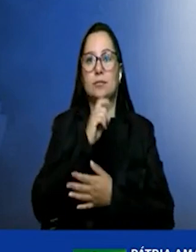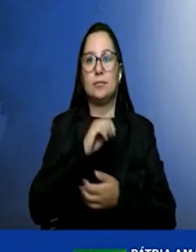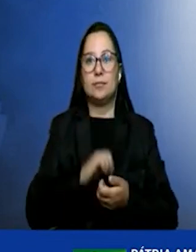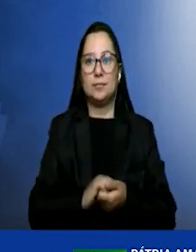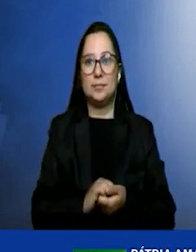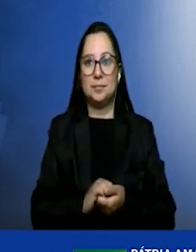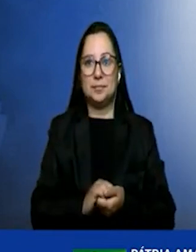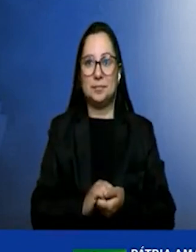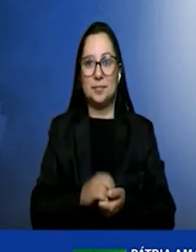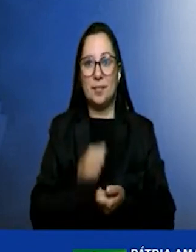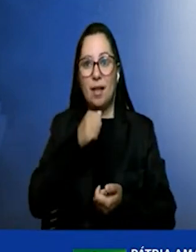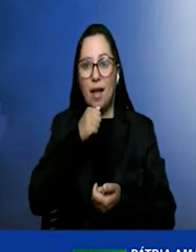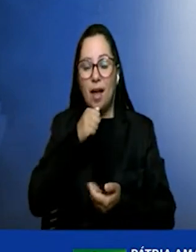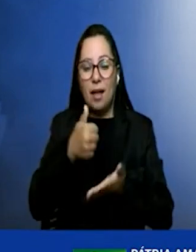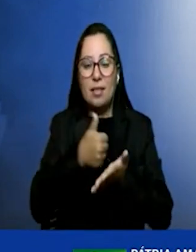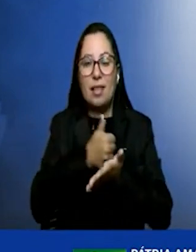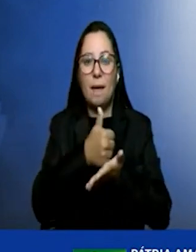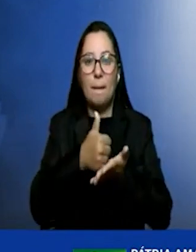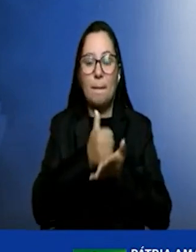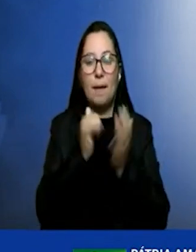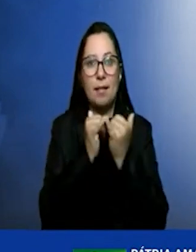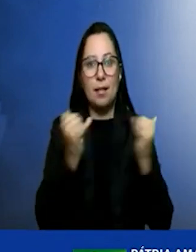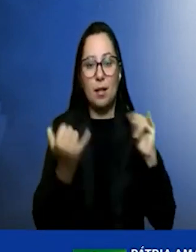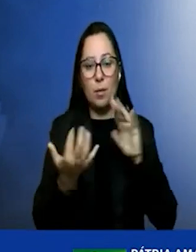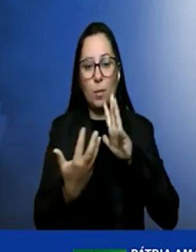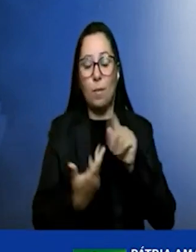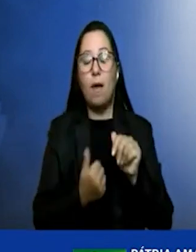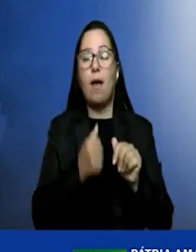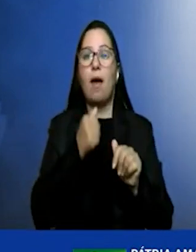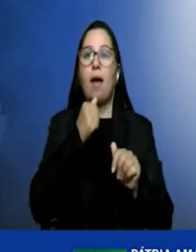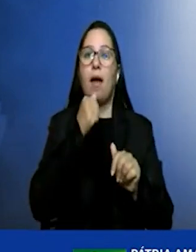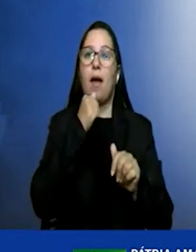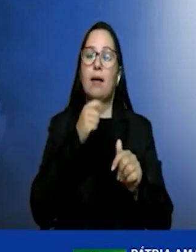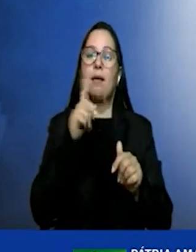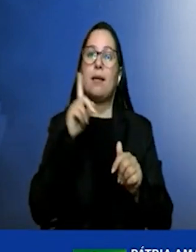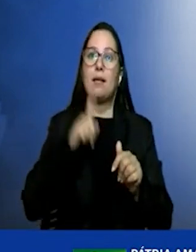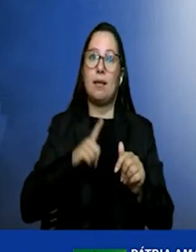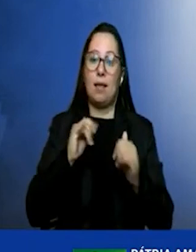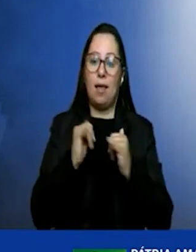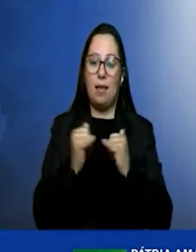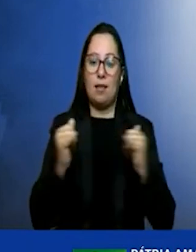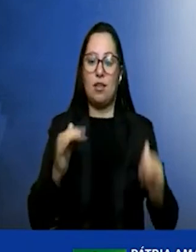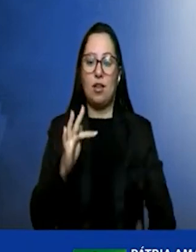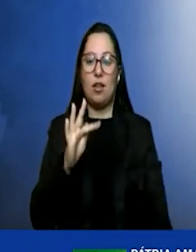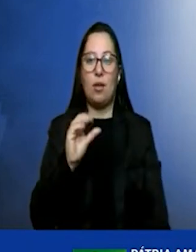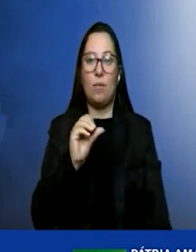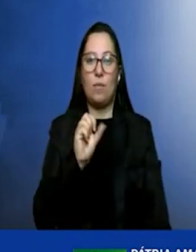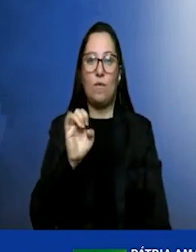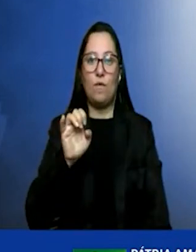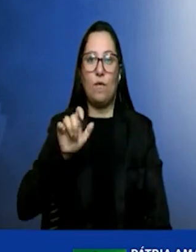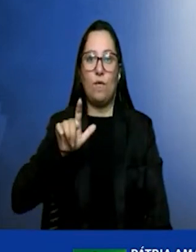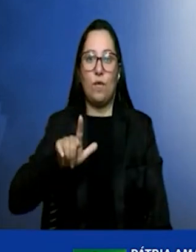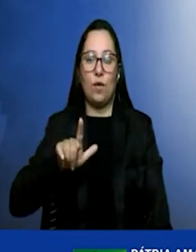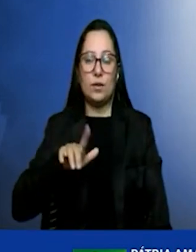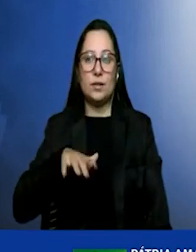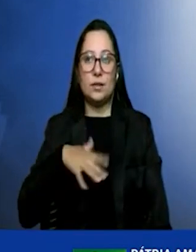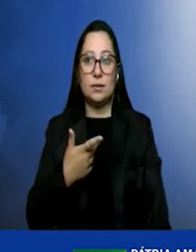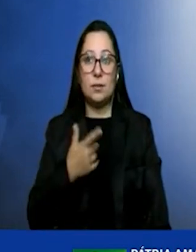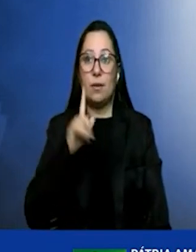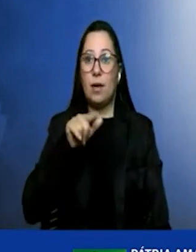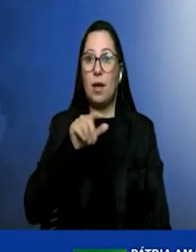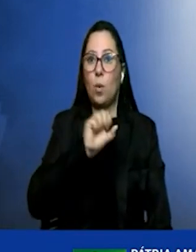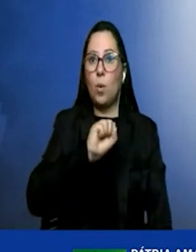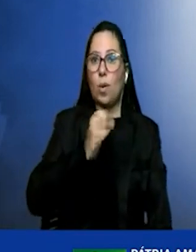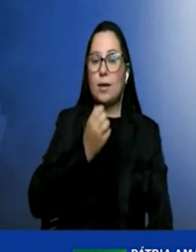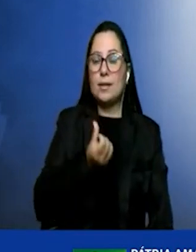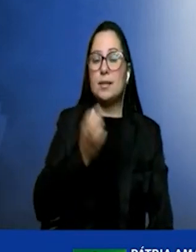a matriz energética mundial ainda é fundamentada em energia fóssil, sendo quase 86%